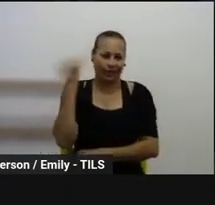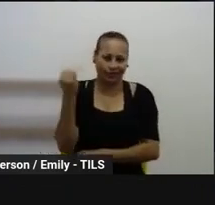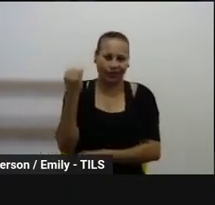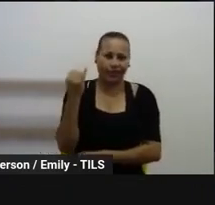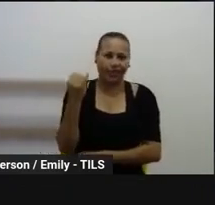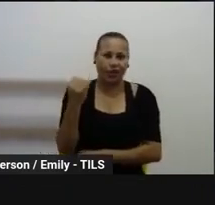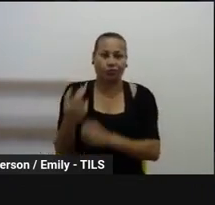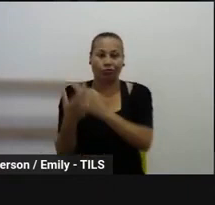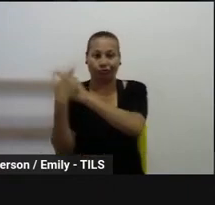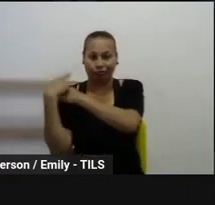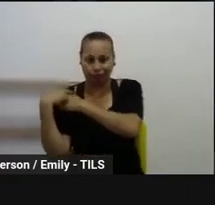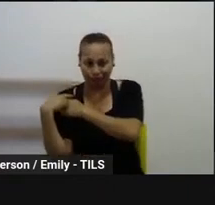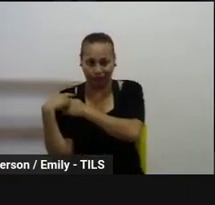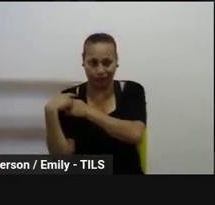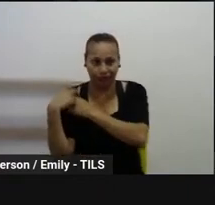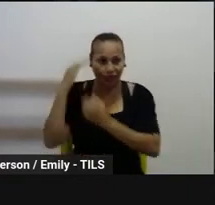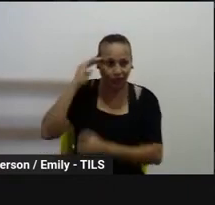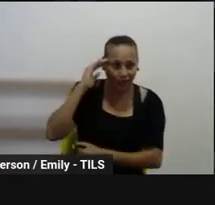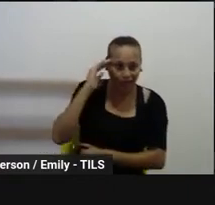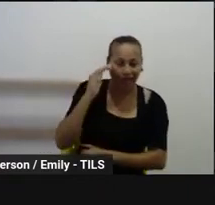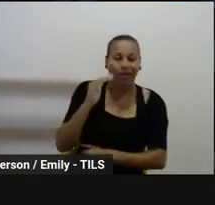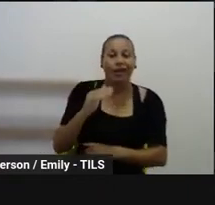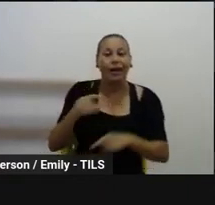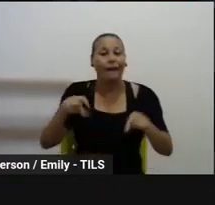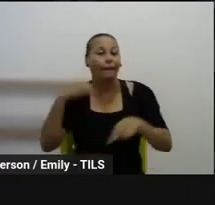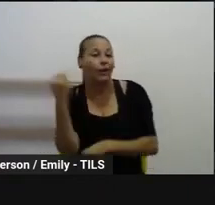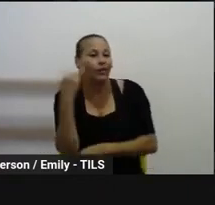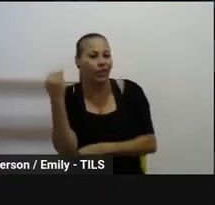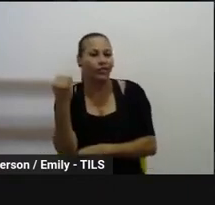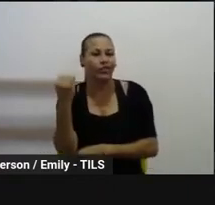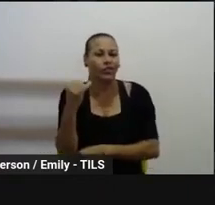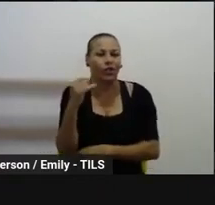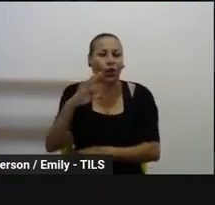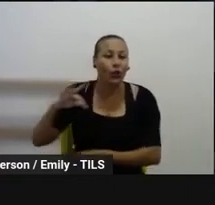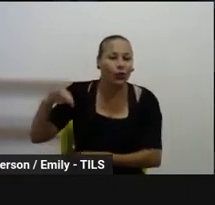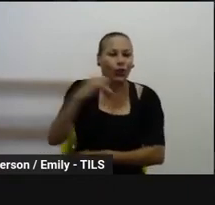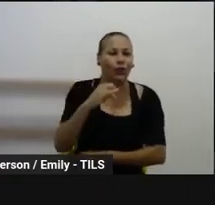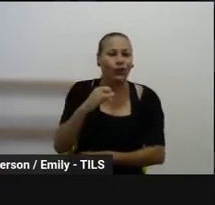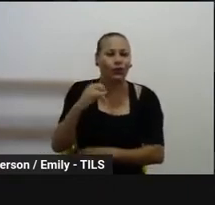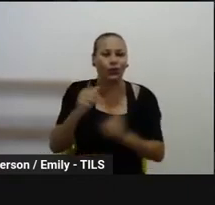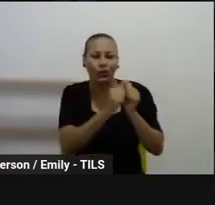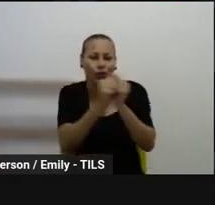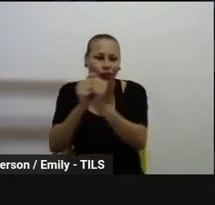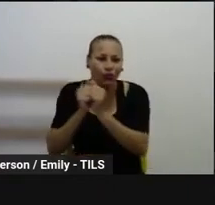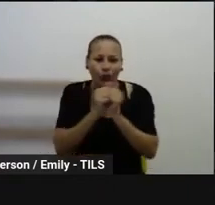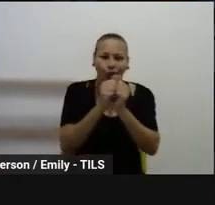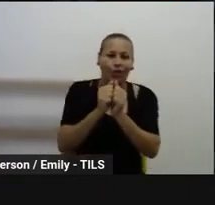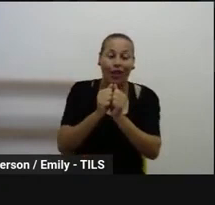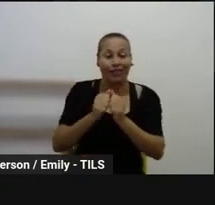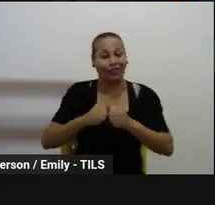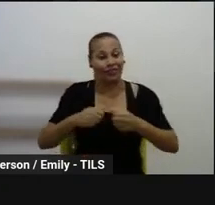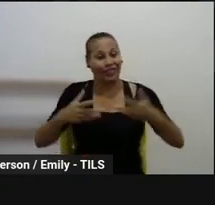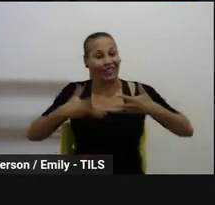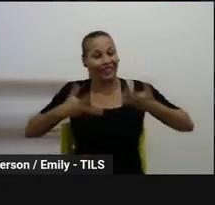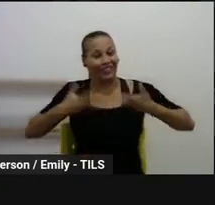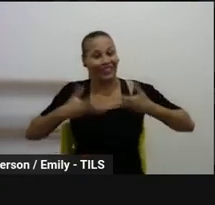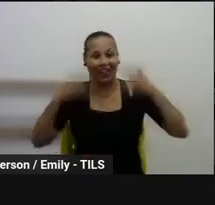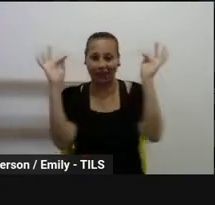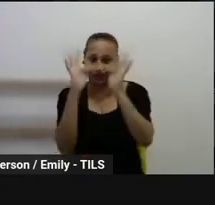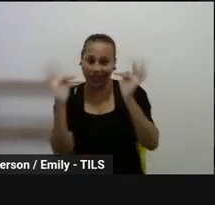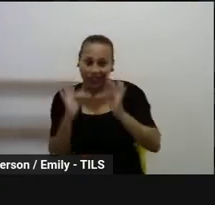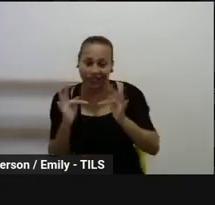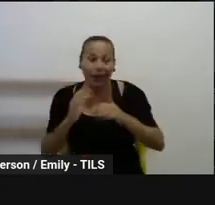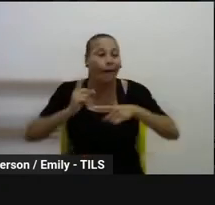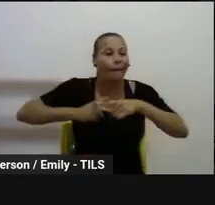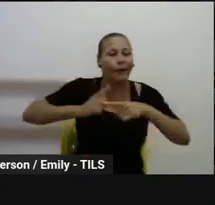sentido, tá? E aí, muitos relatos, né, para a nossa alegria foram de que tem